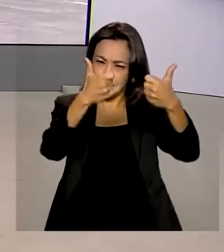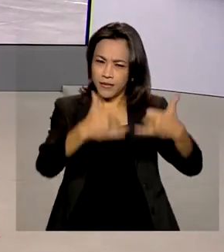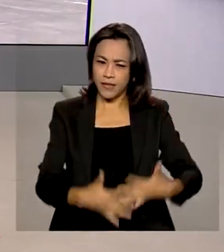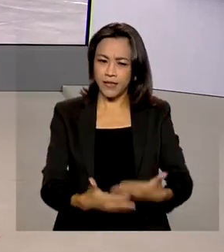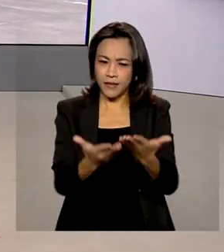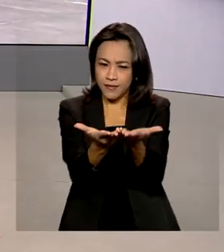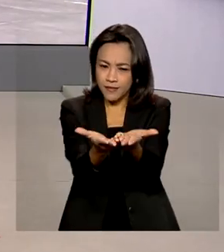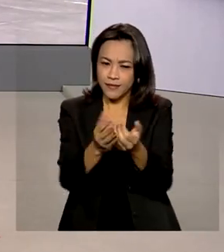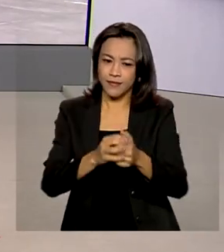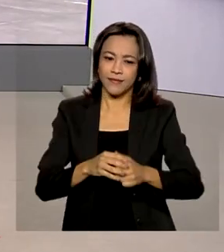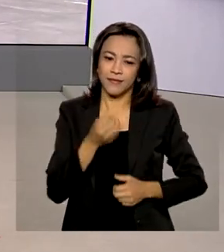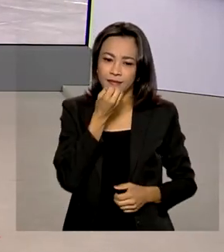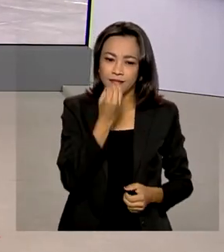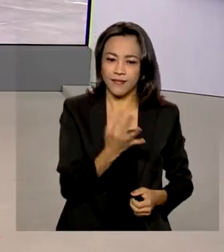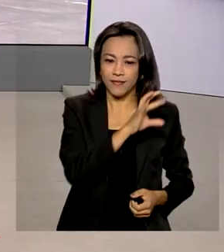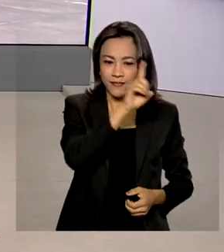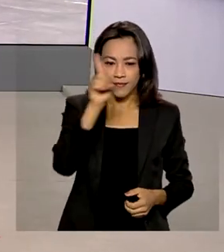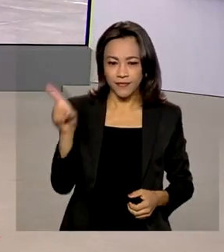Cláudia, bom dia!